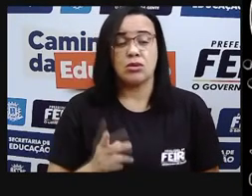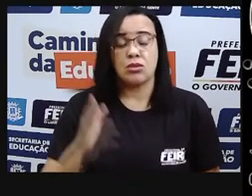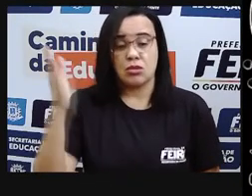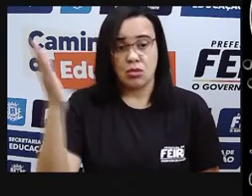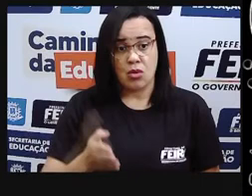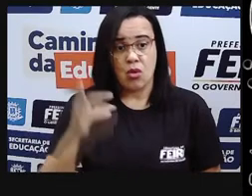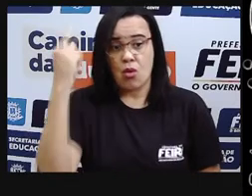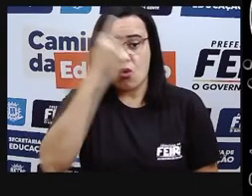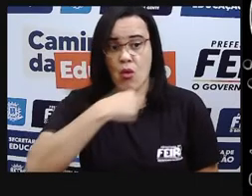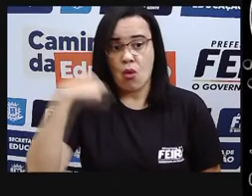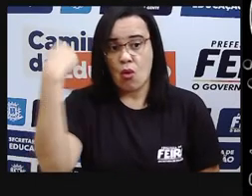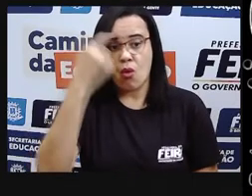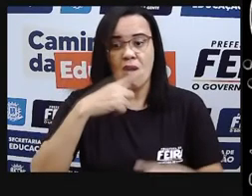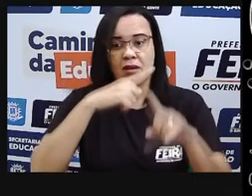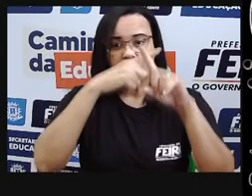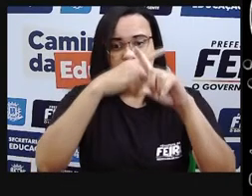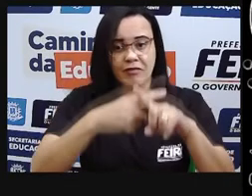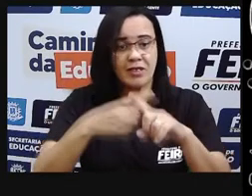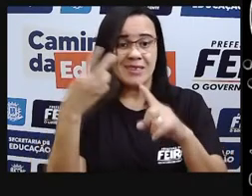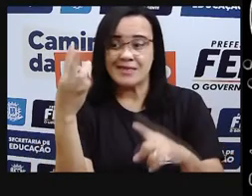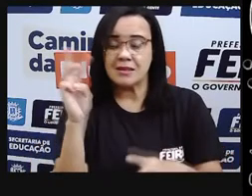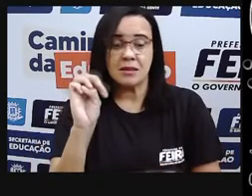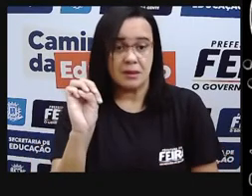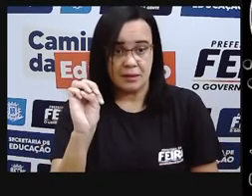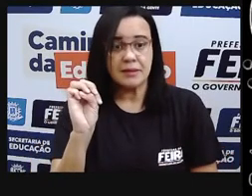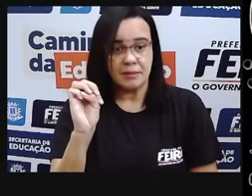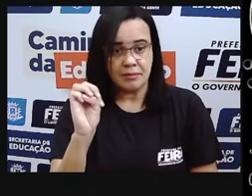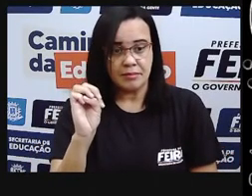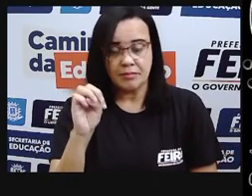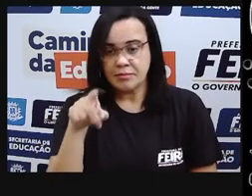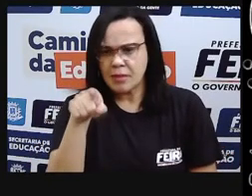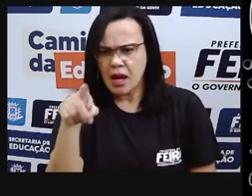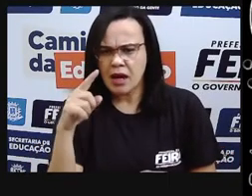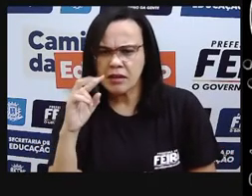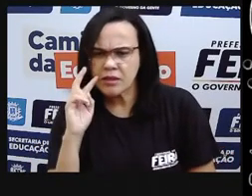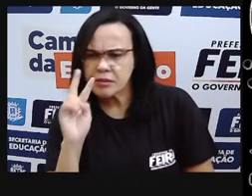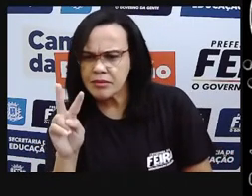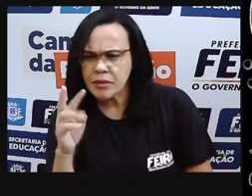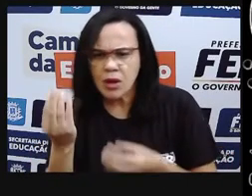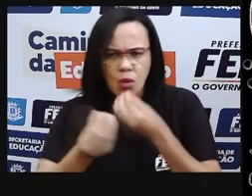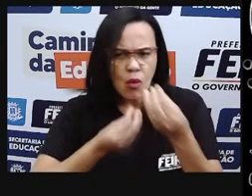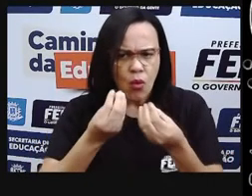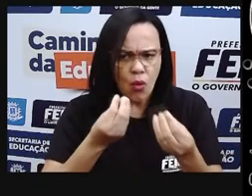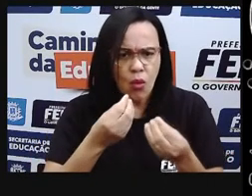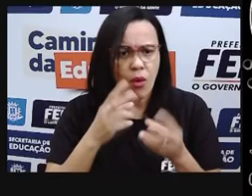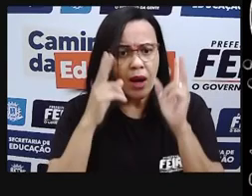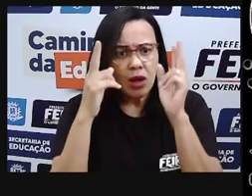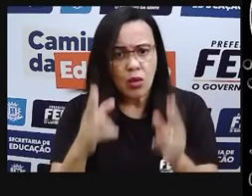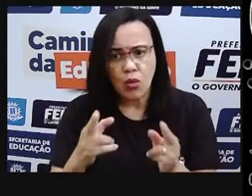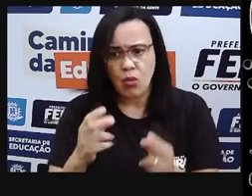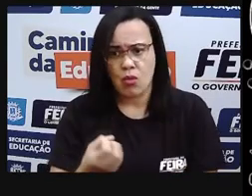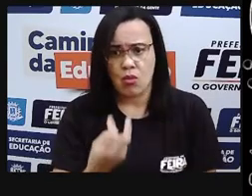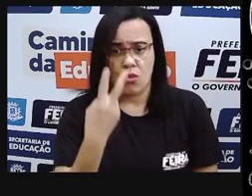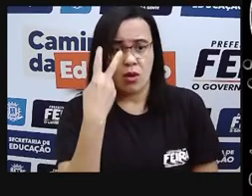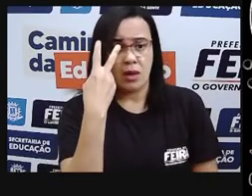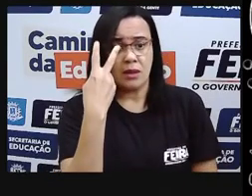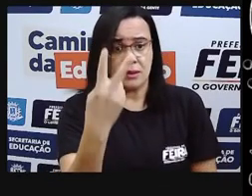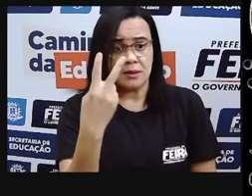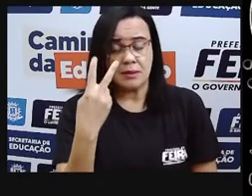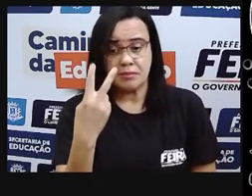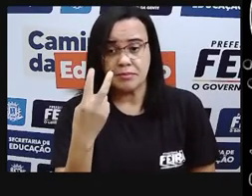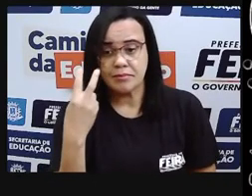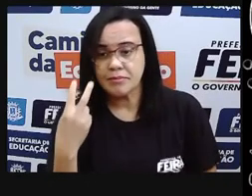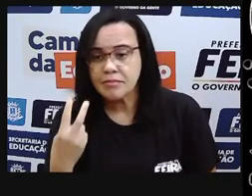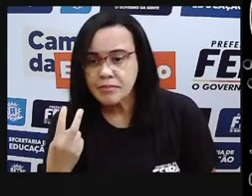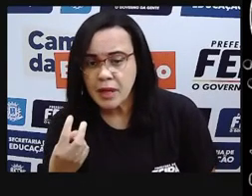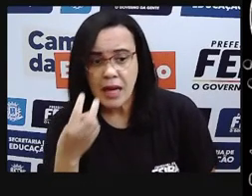centavos. Isso para aquelas duas horinhas lá. Se essa pessoa toma banho, né, vamos pensar que é uma pessoa com